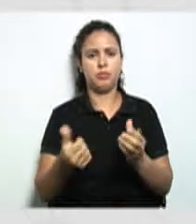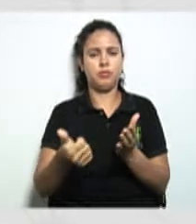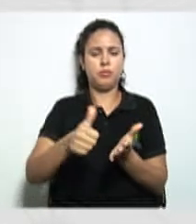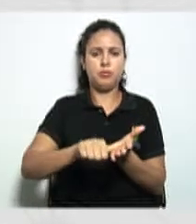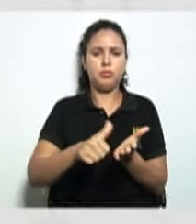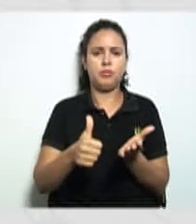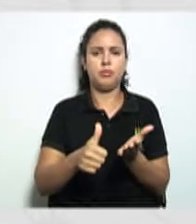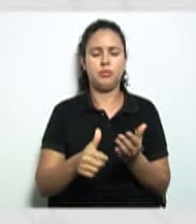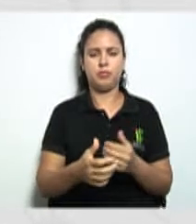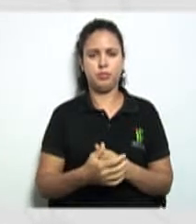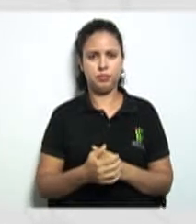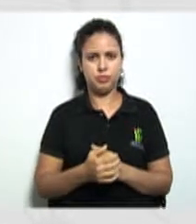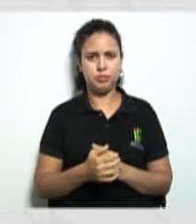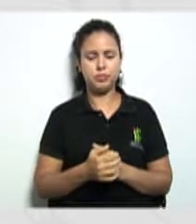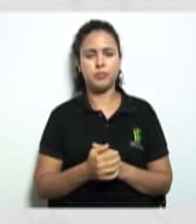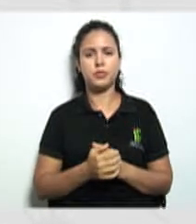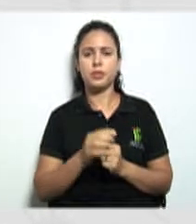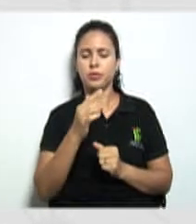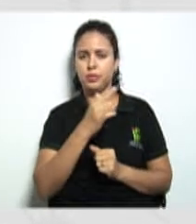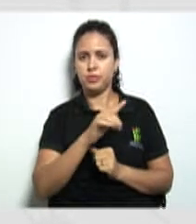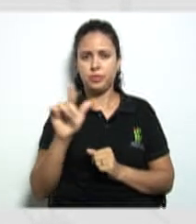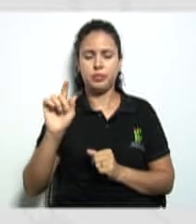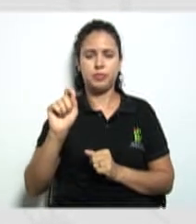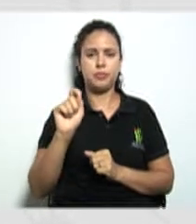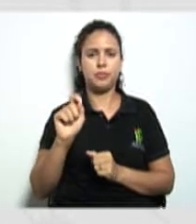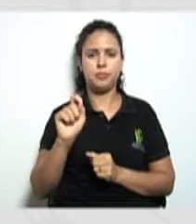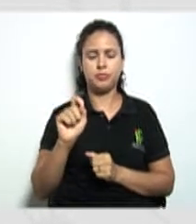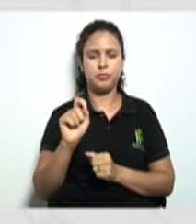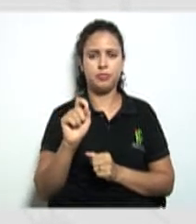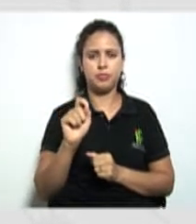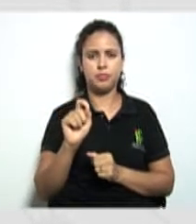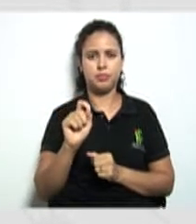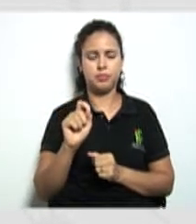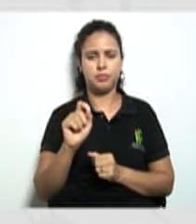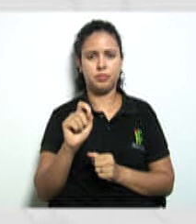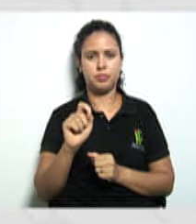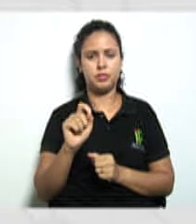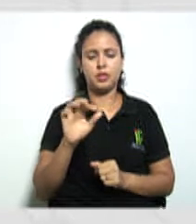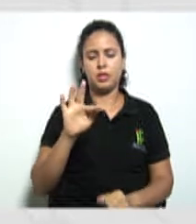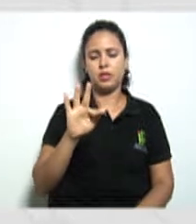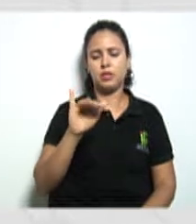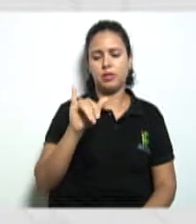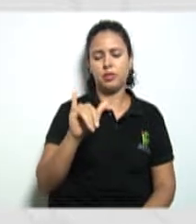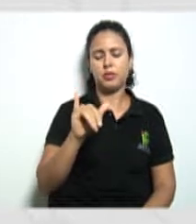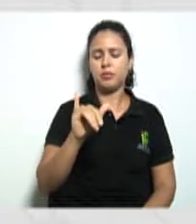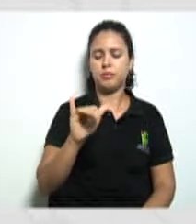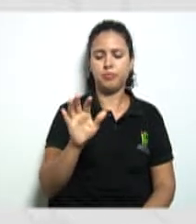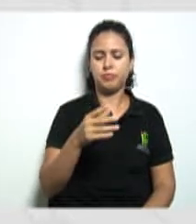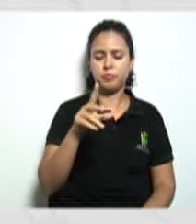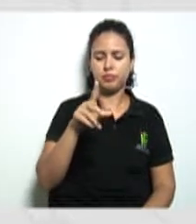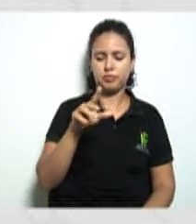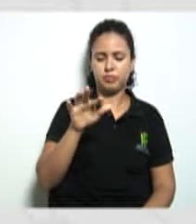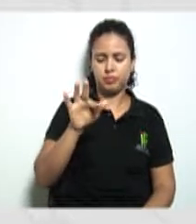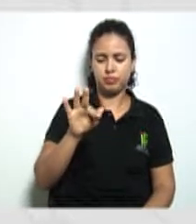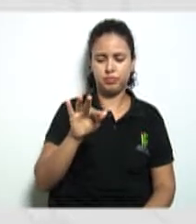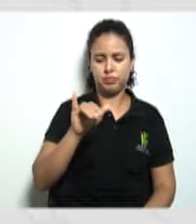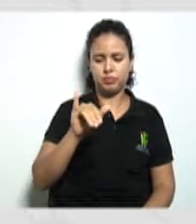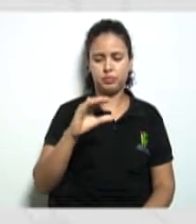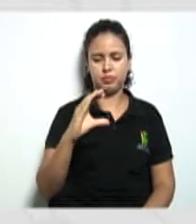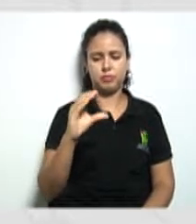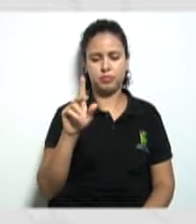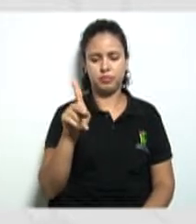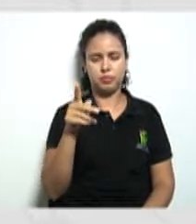outro ponto que vai ser entregue aqui a ficha cadastral da cooperativa